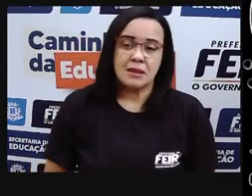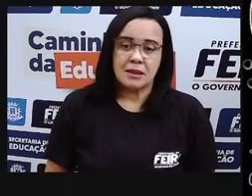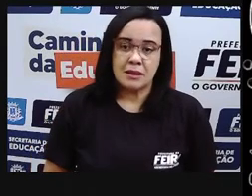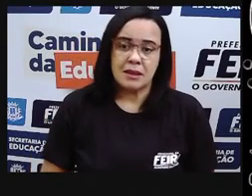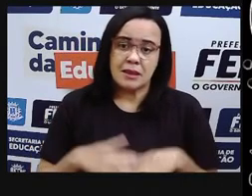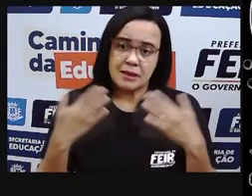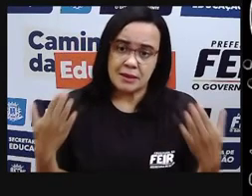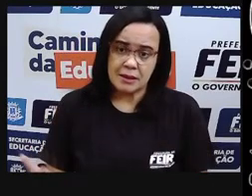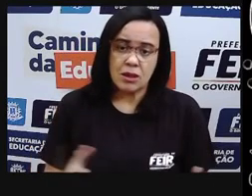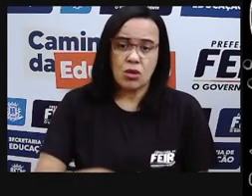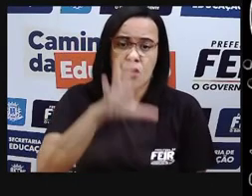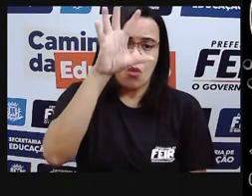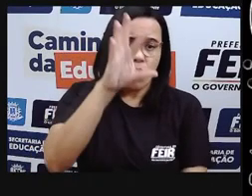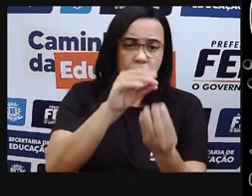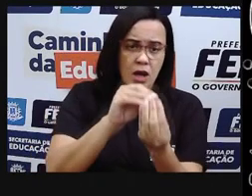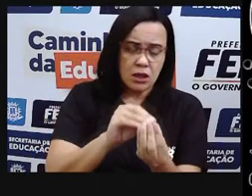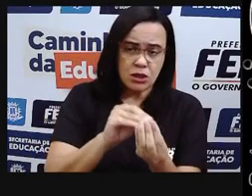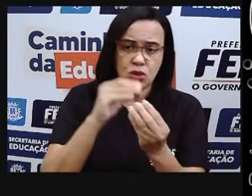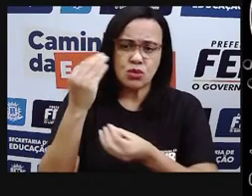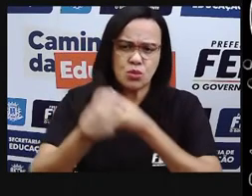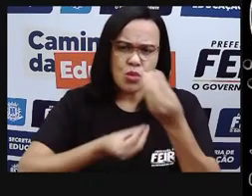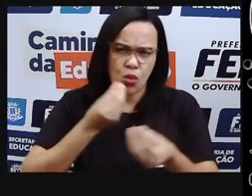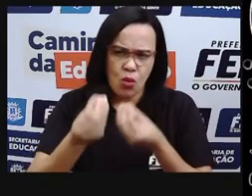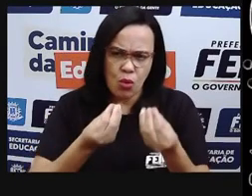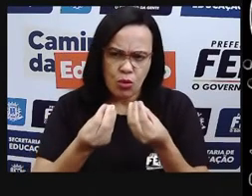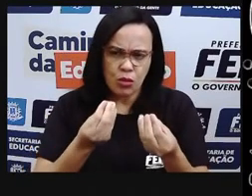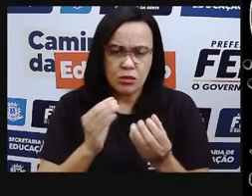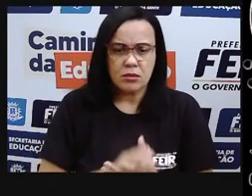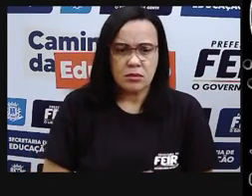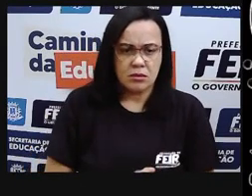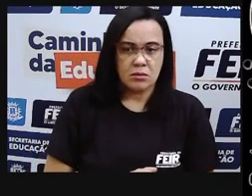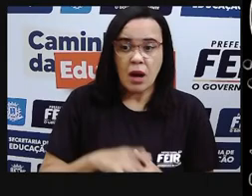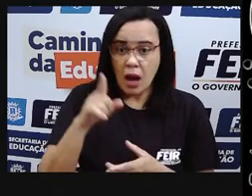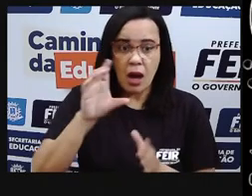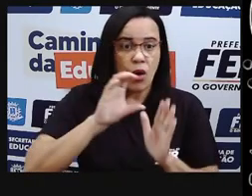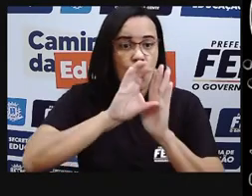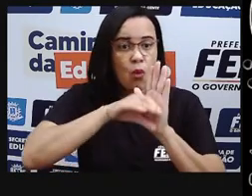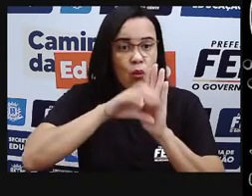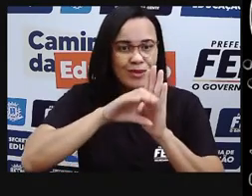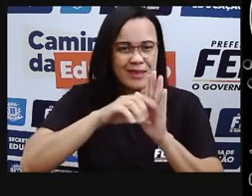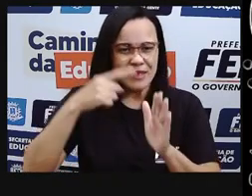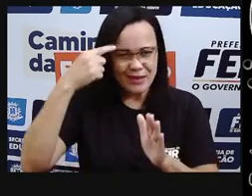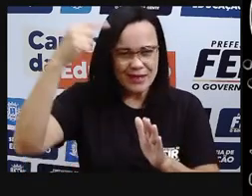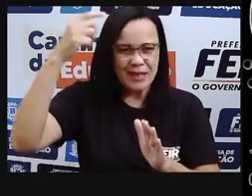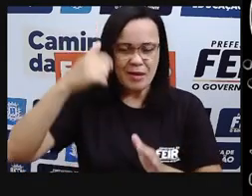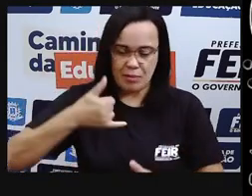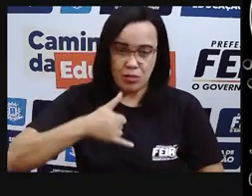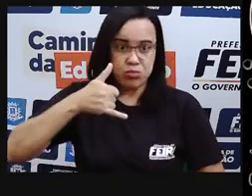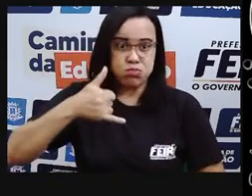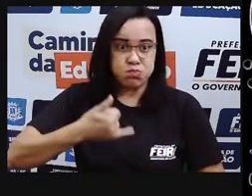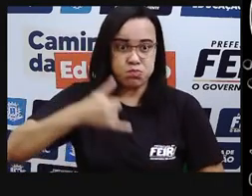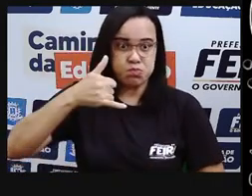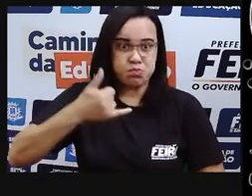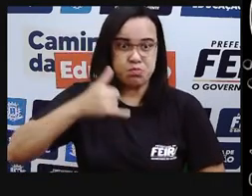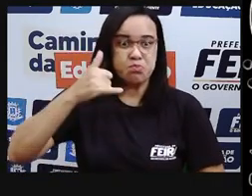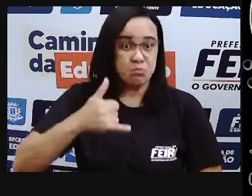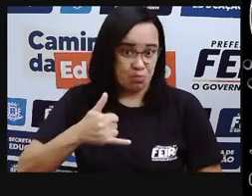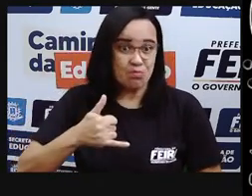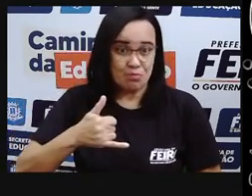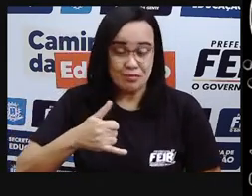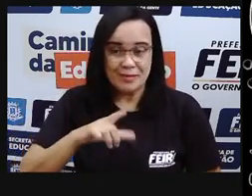Então, revisando um pouco a nossa aula, o que a gente viu? A gente viu a definição de energia, que energia não tem uma